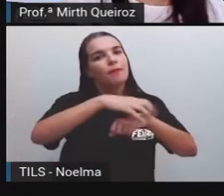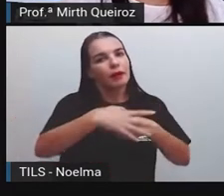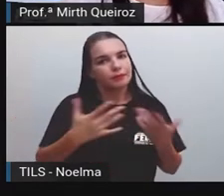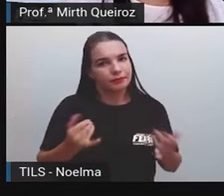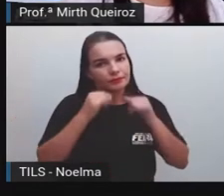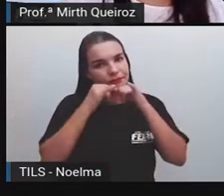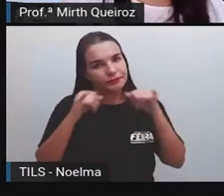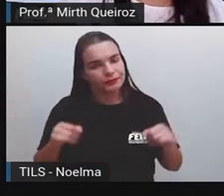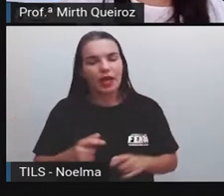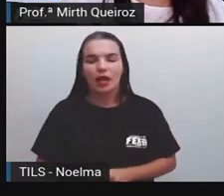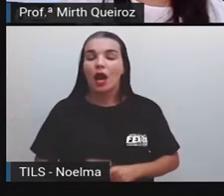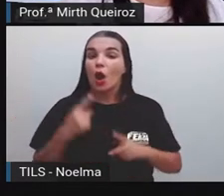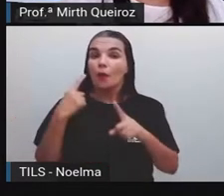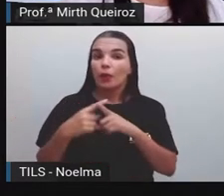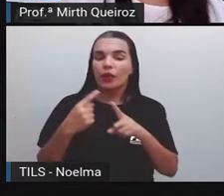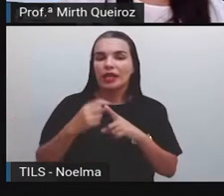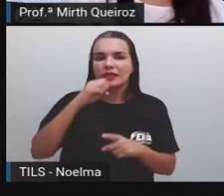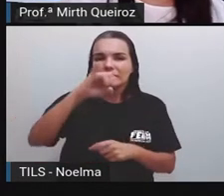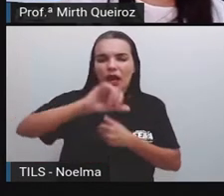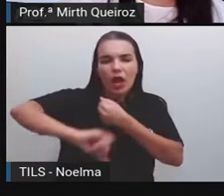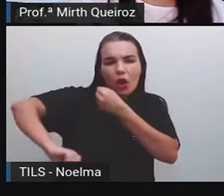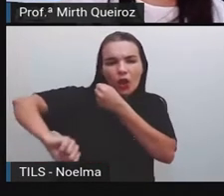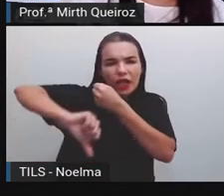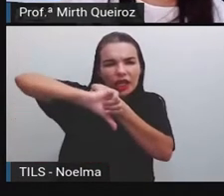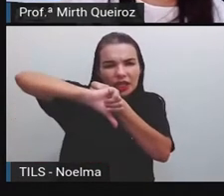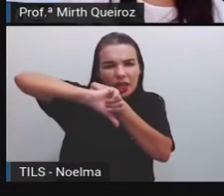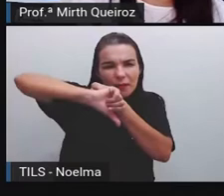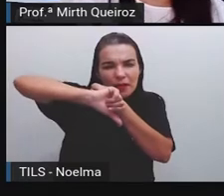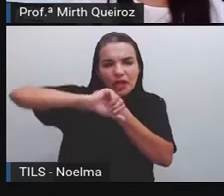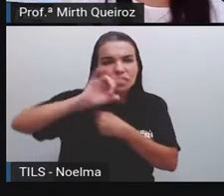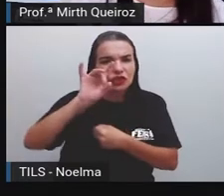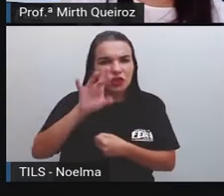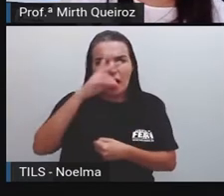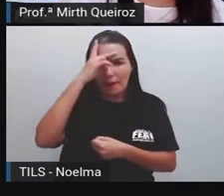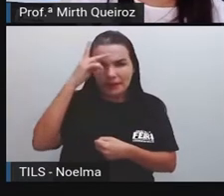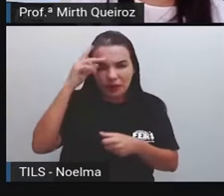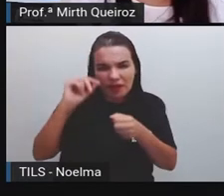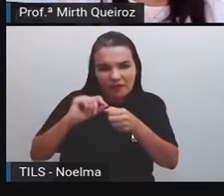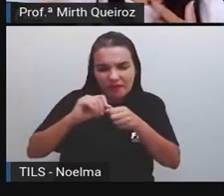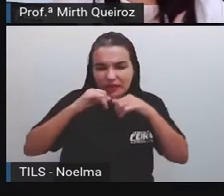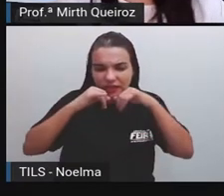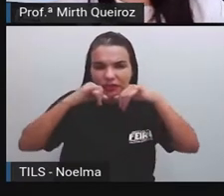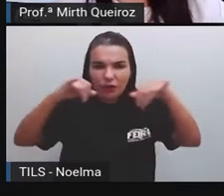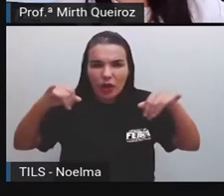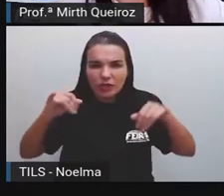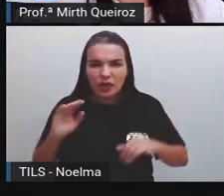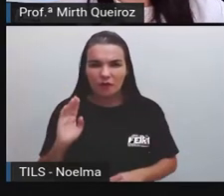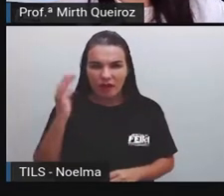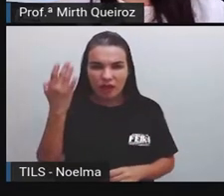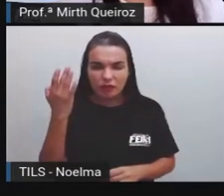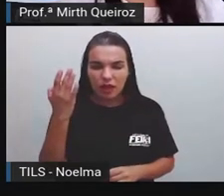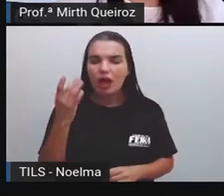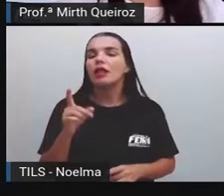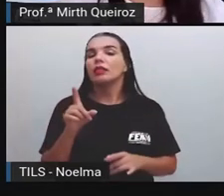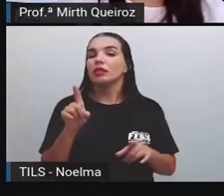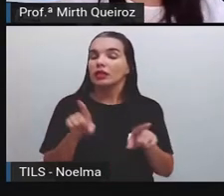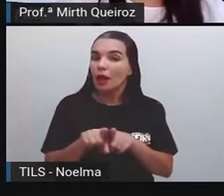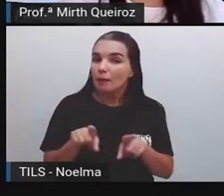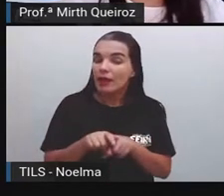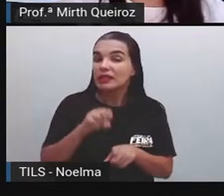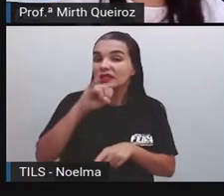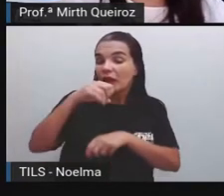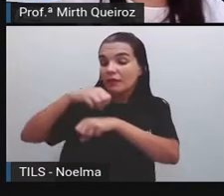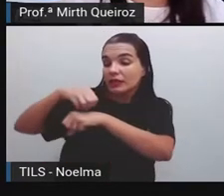quem comete crime Não é somente Quem faz a fake news, não Quem também compartilha essa fake news